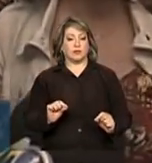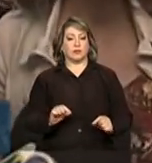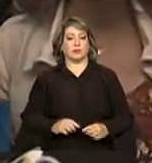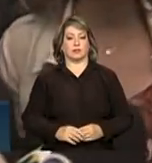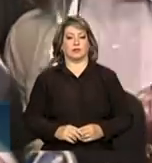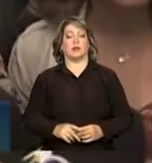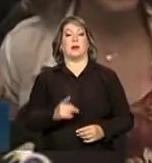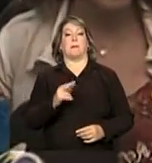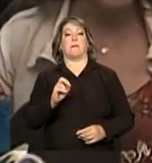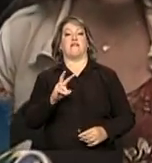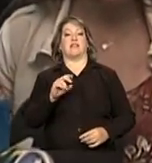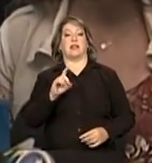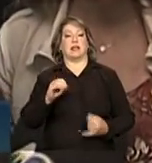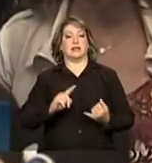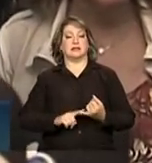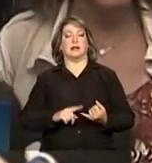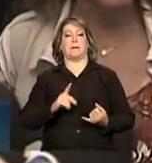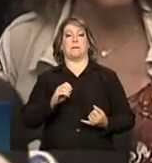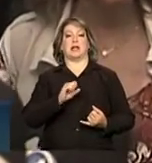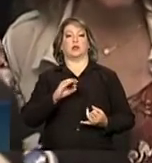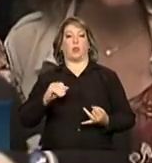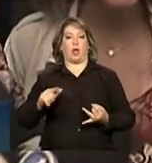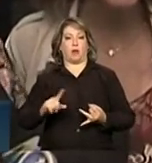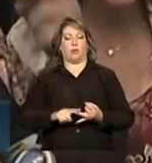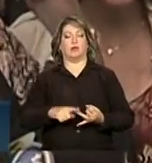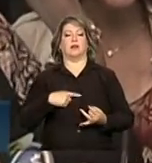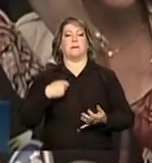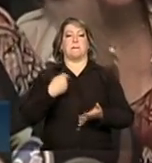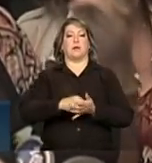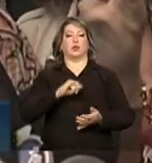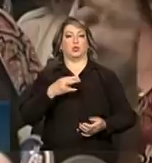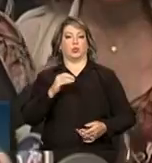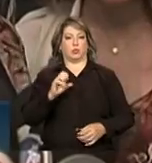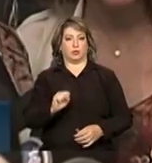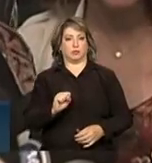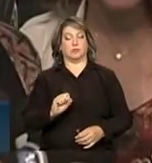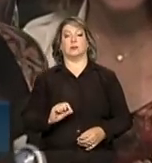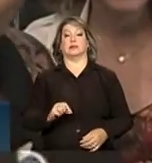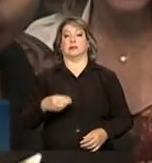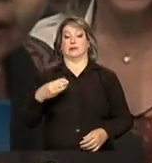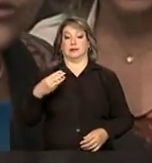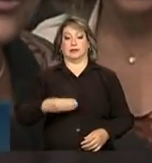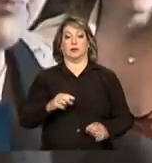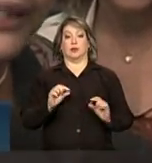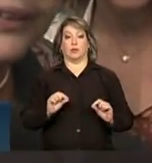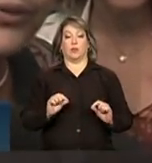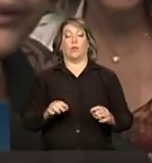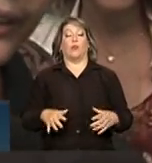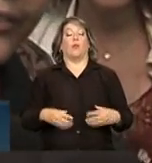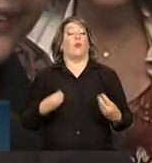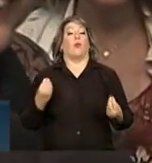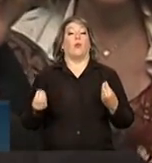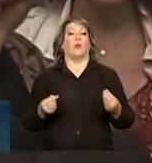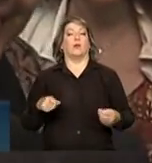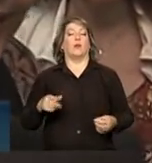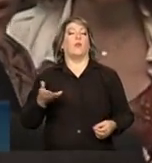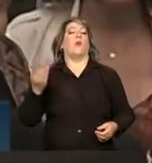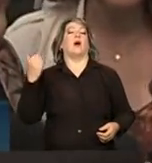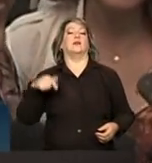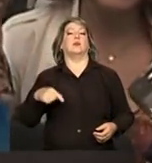previdência pessoal e pagamento de juros. Terceiro, quando que o Brasil teve